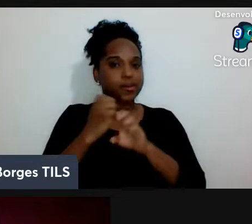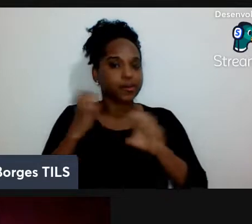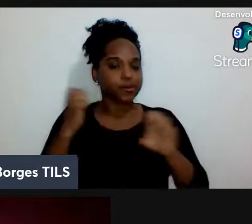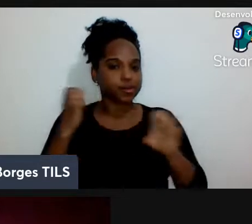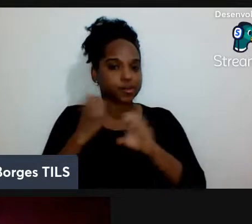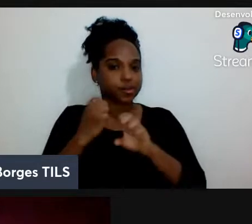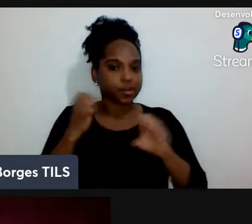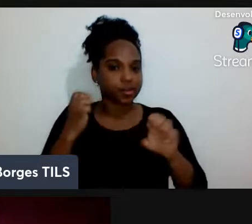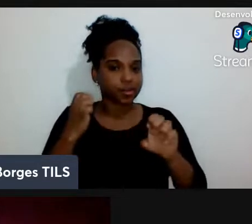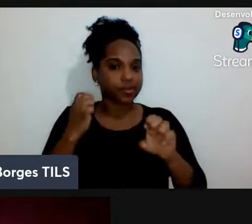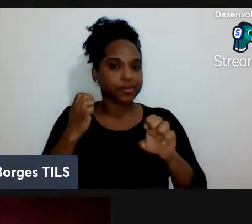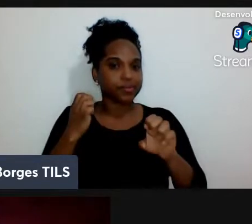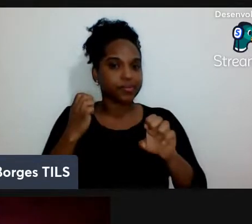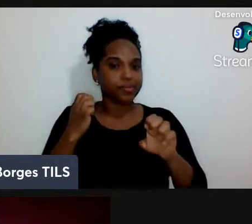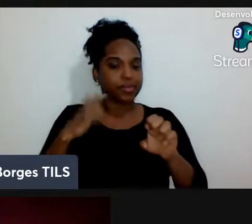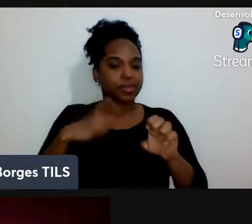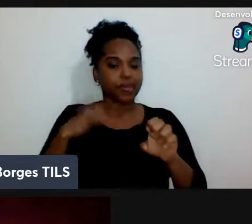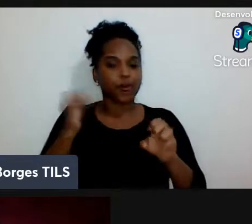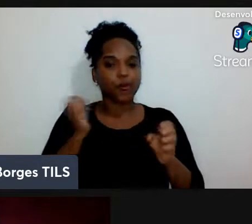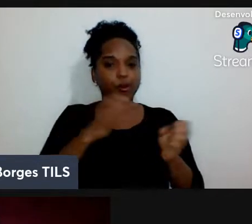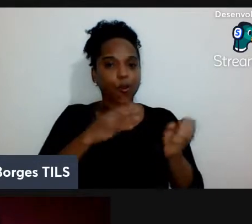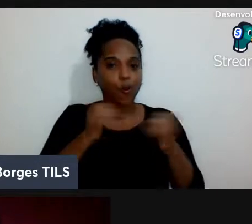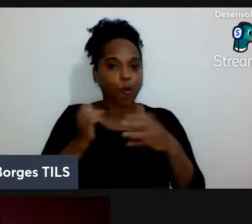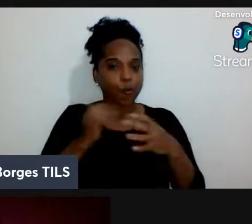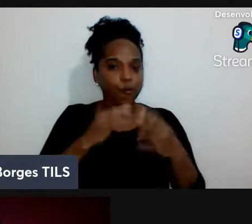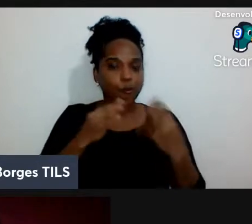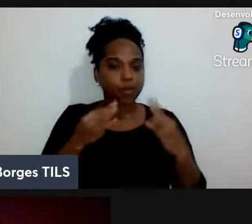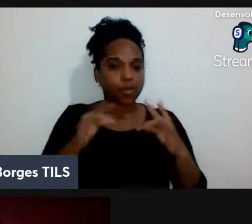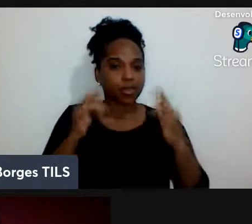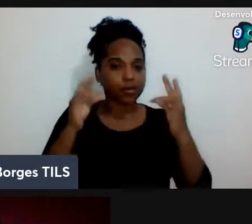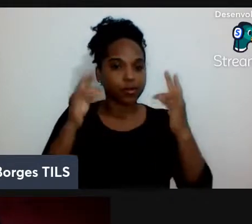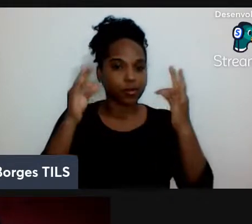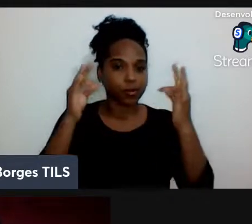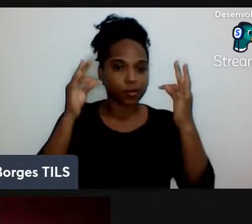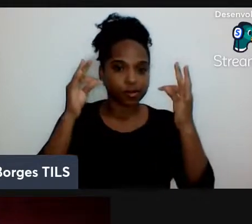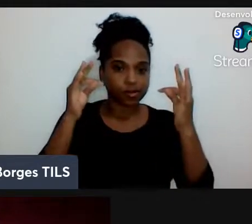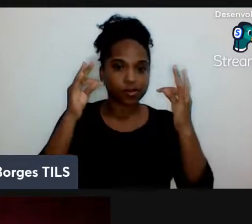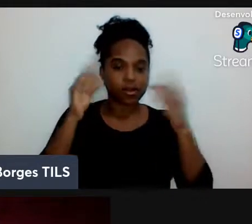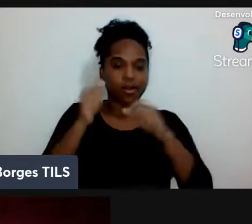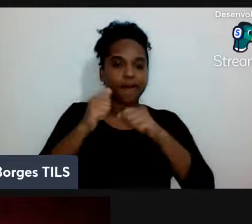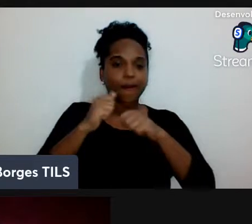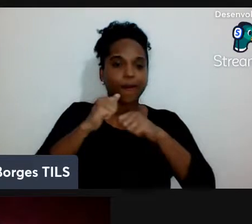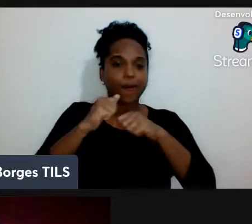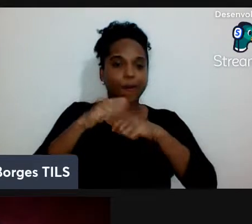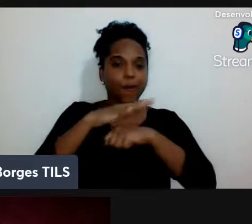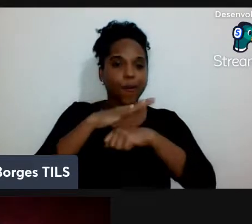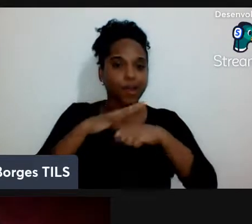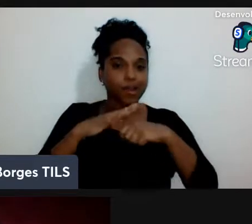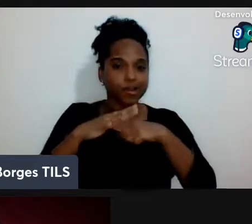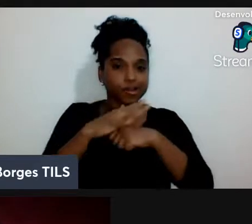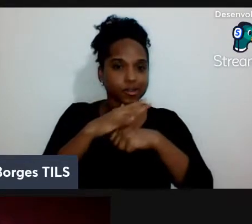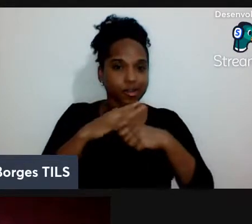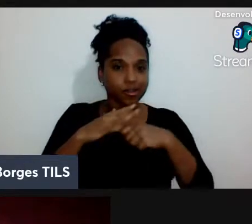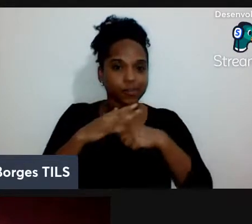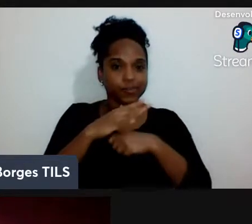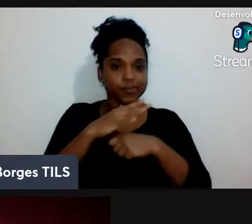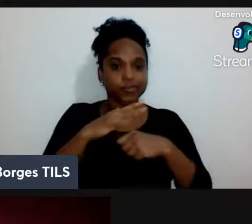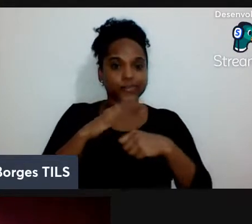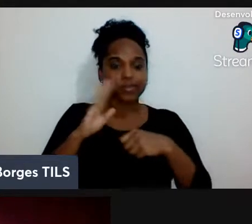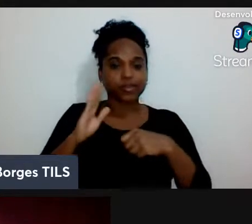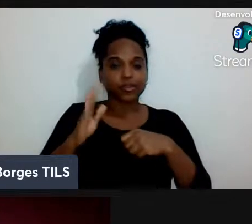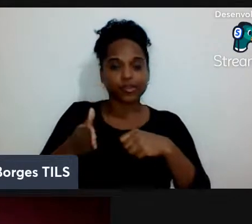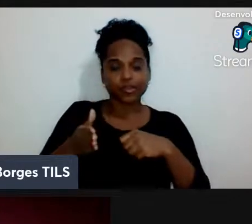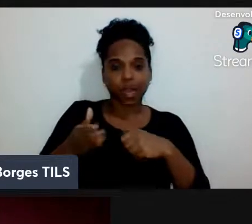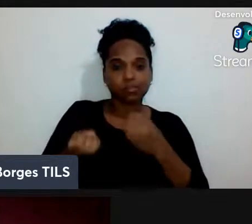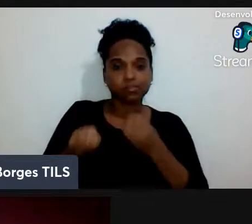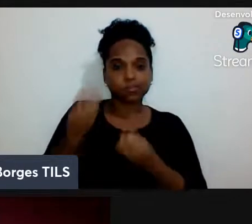com essas novas tecnologias quânticas que estão batendo na porta né estão batendo na porta e